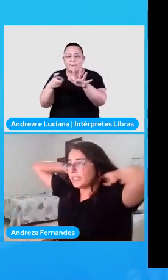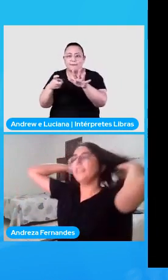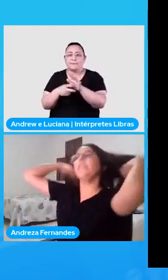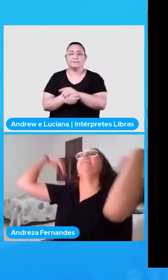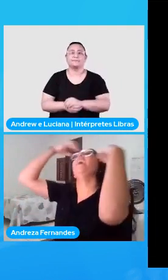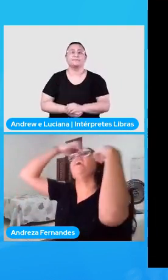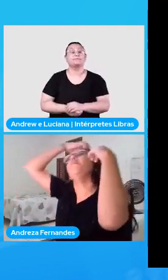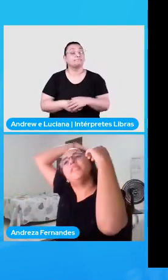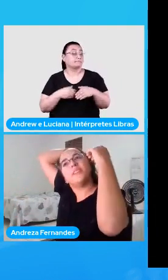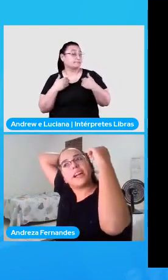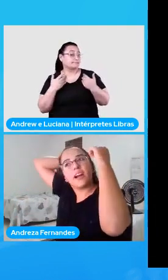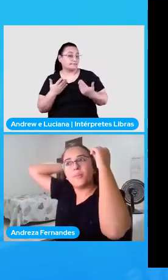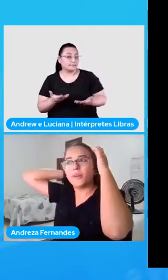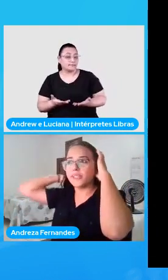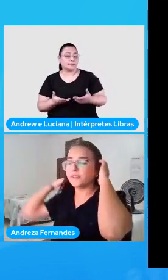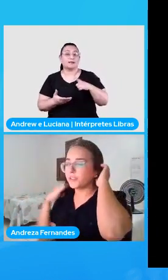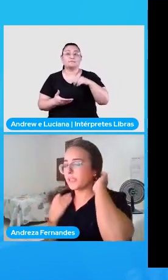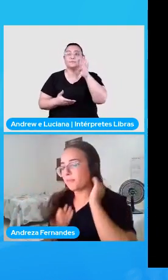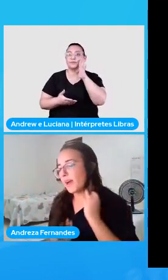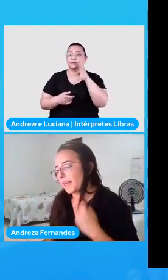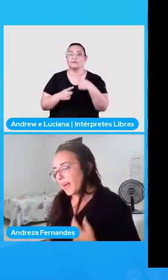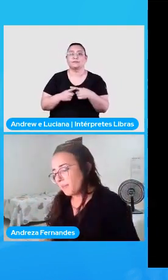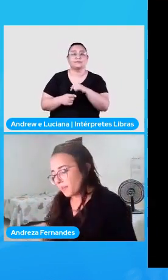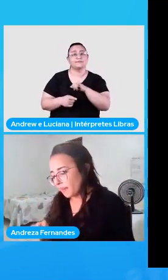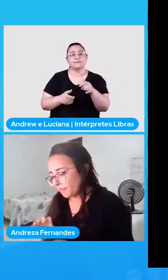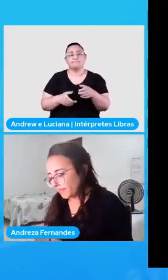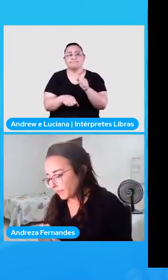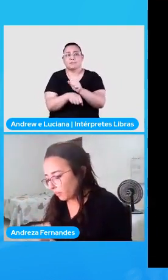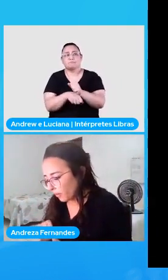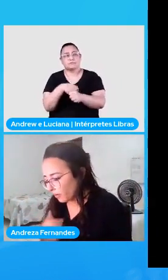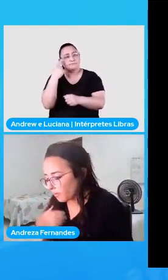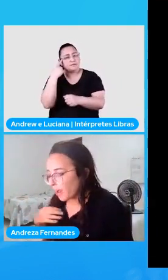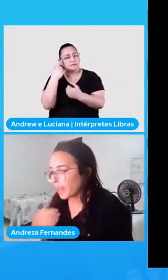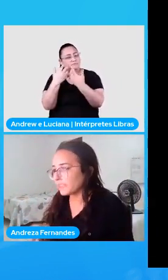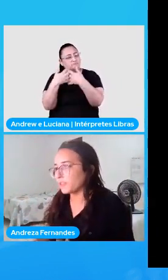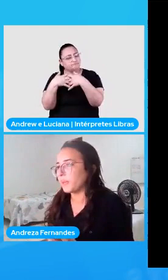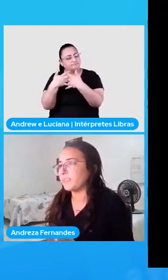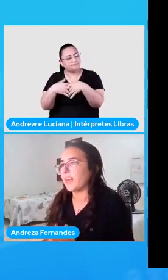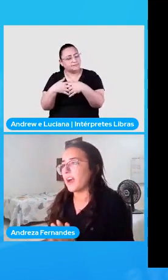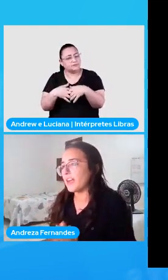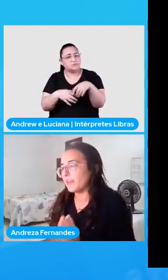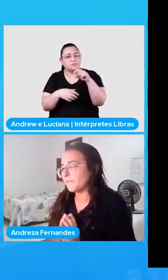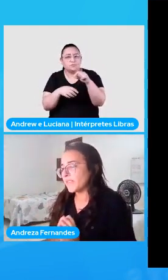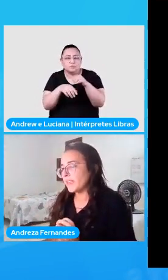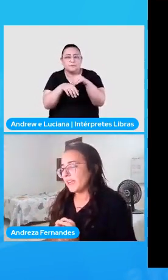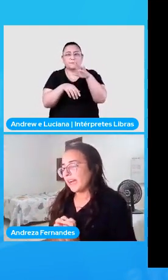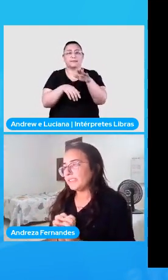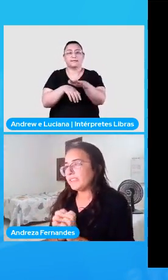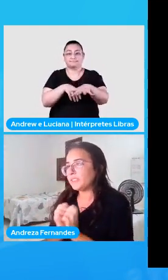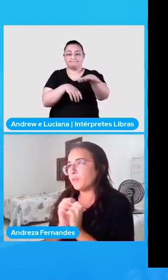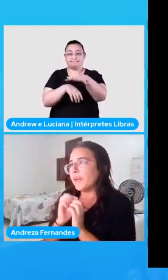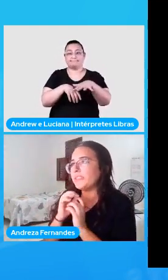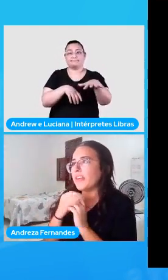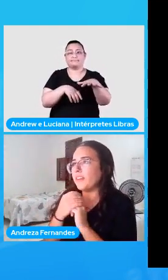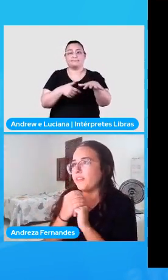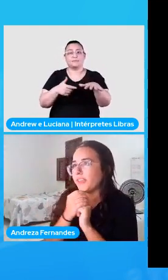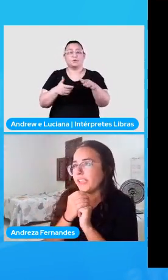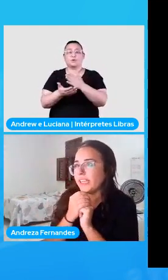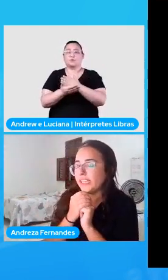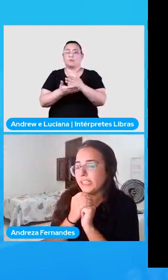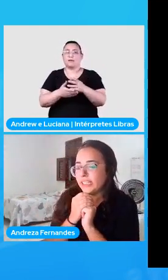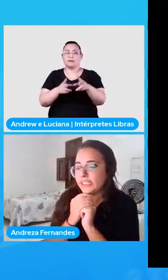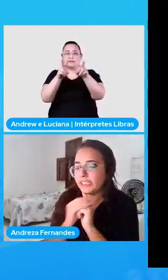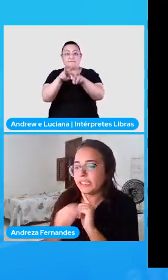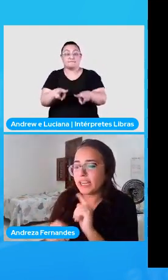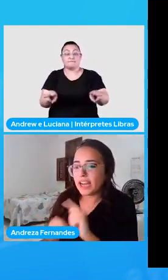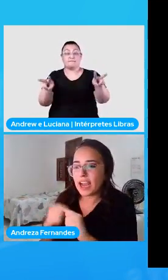E aí, é muito legal, porque se você parar para pensar um pouco mais sobre essa área, a gente começa a ver